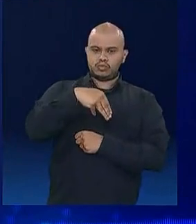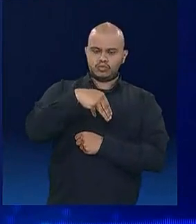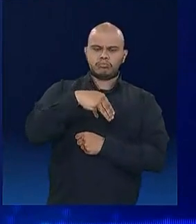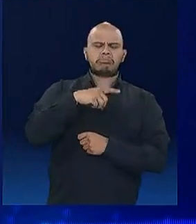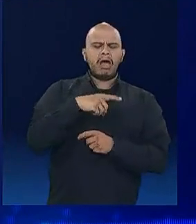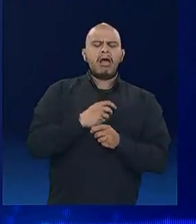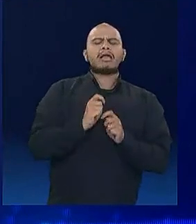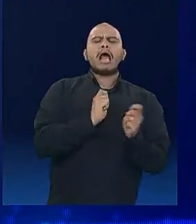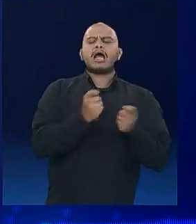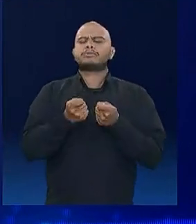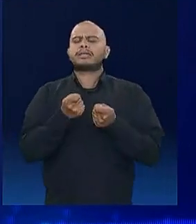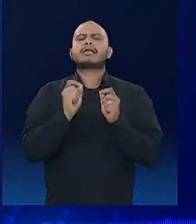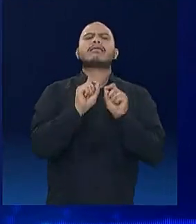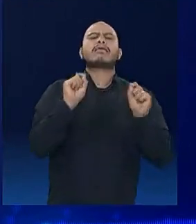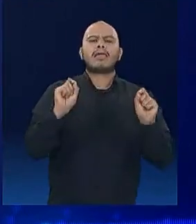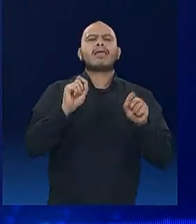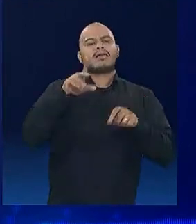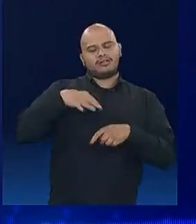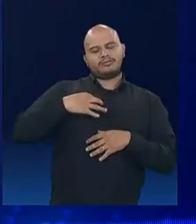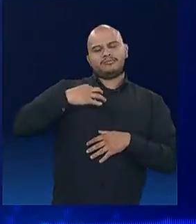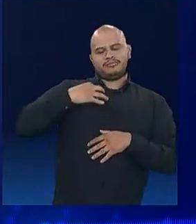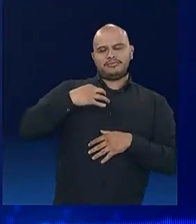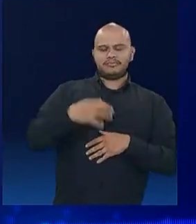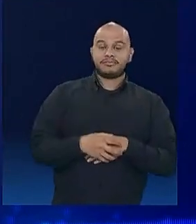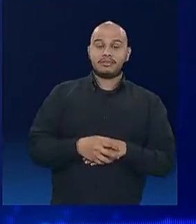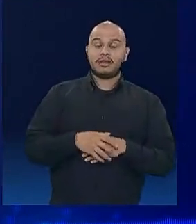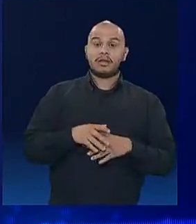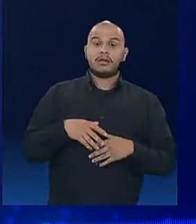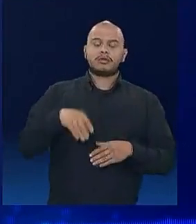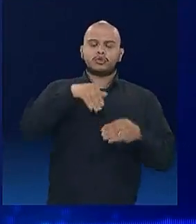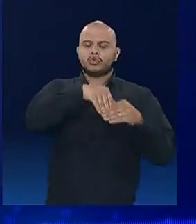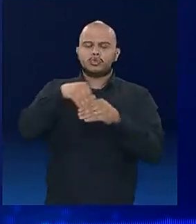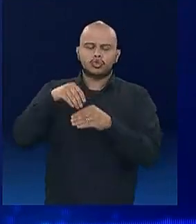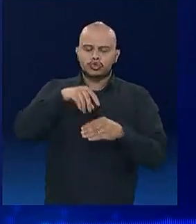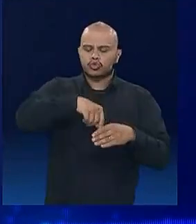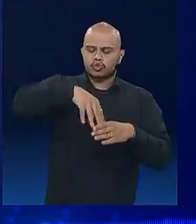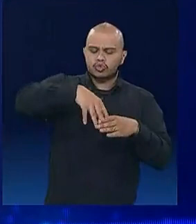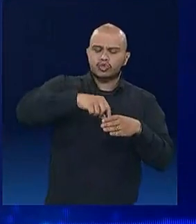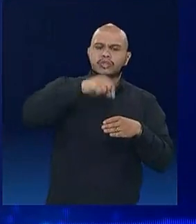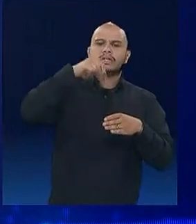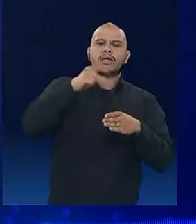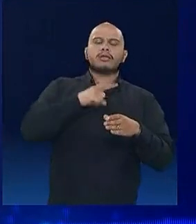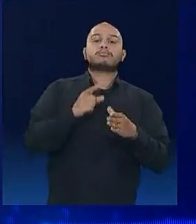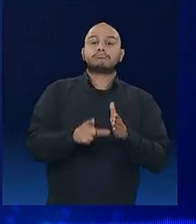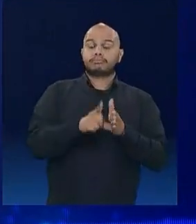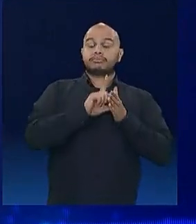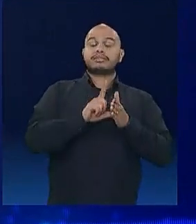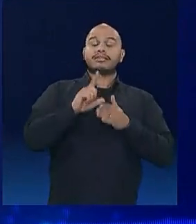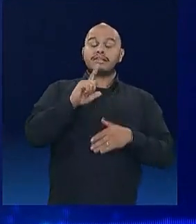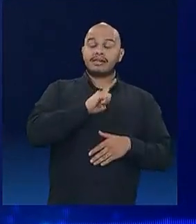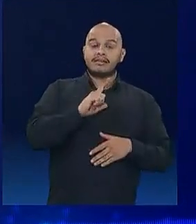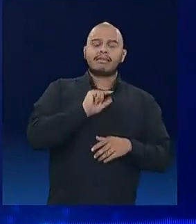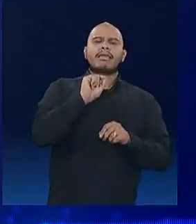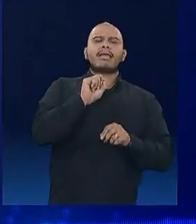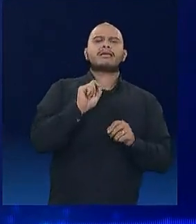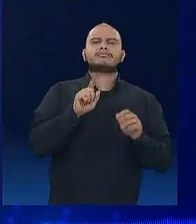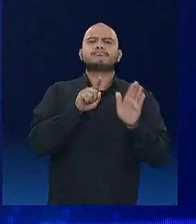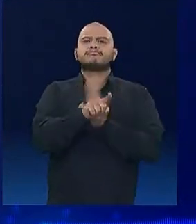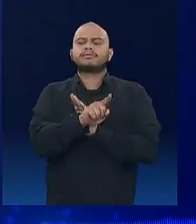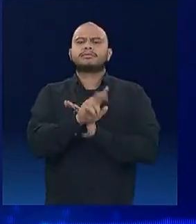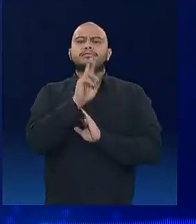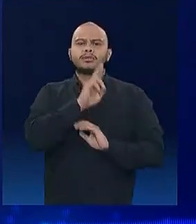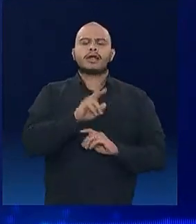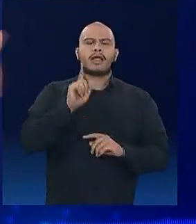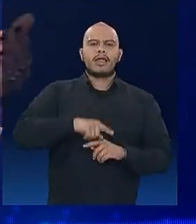serão administradas pelo próprio candidato. Pelo sorteio prévio, quem começa essa rodada indicando quem vai responder é o